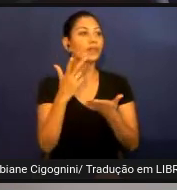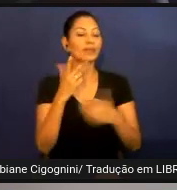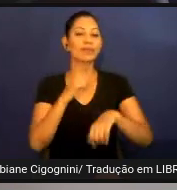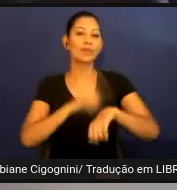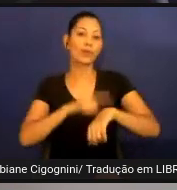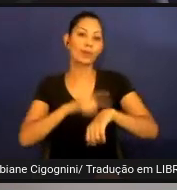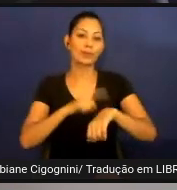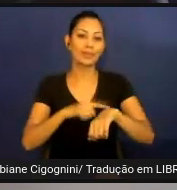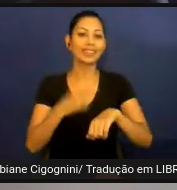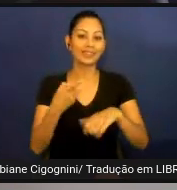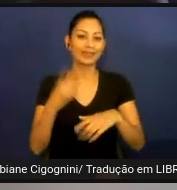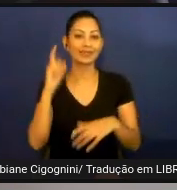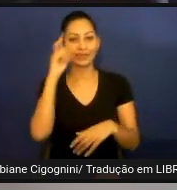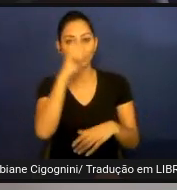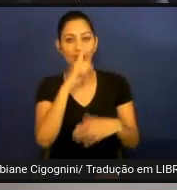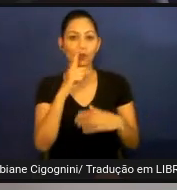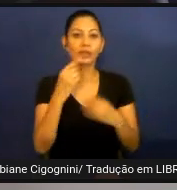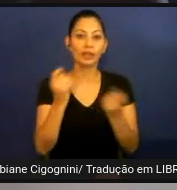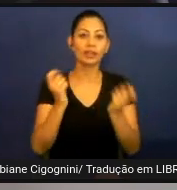possamos